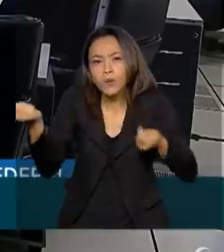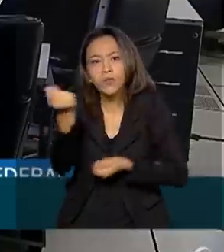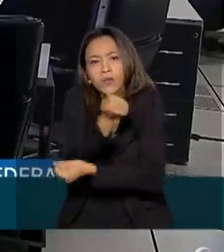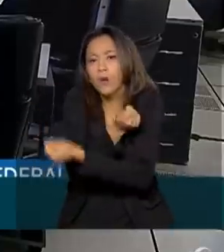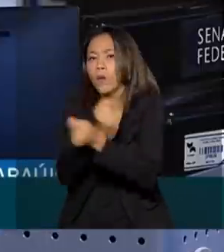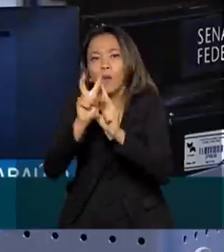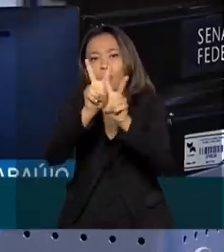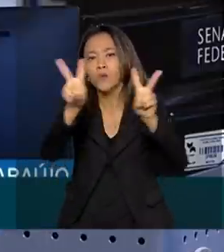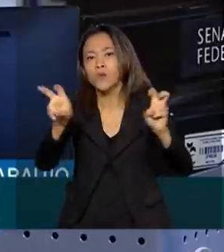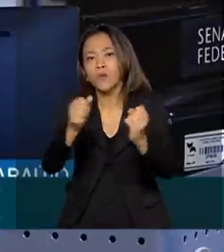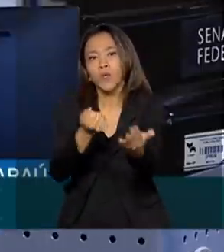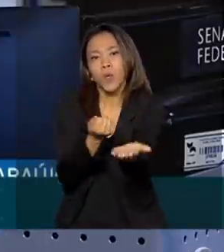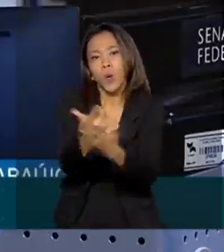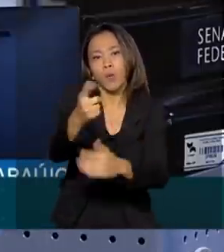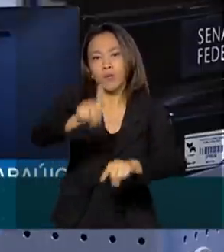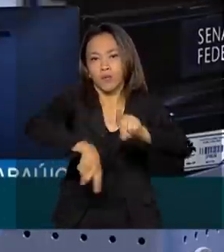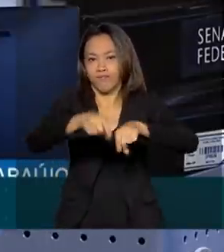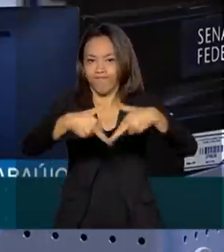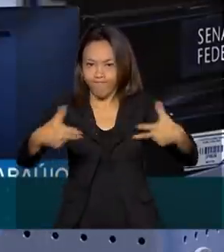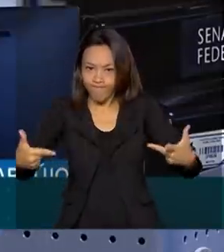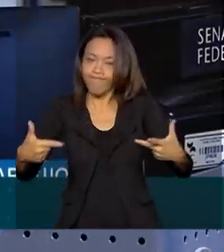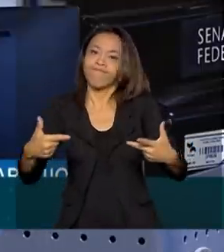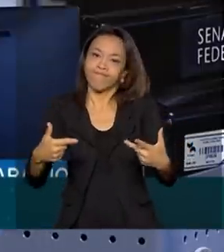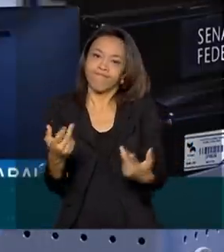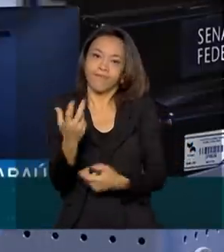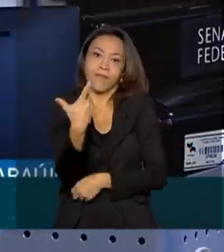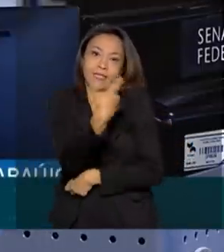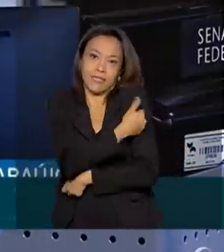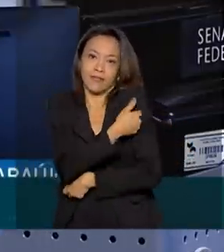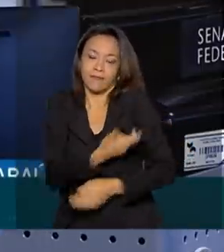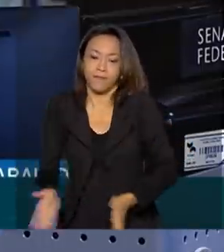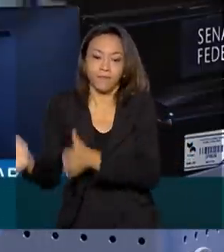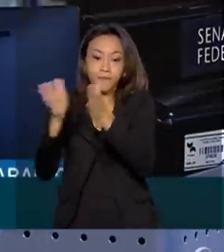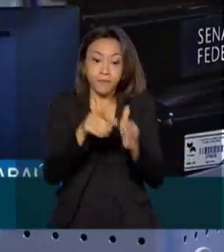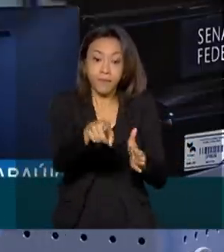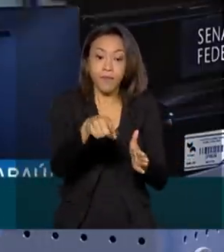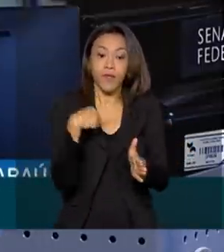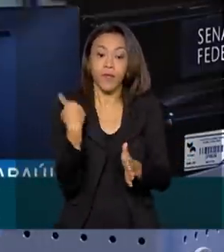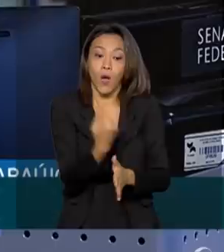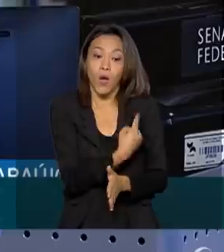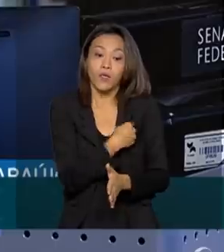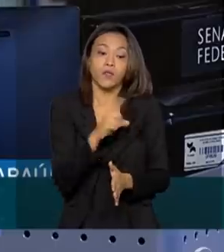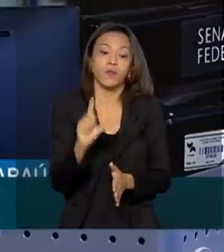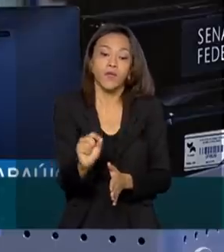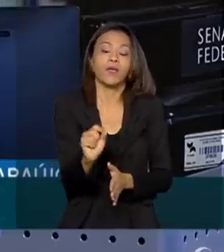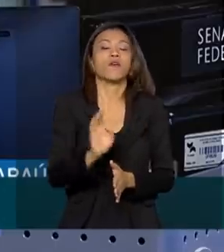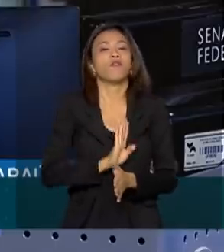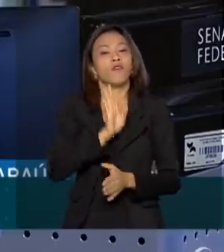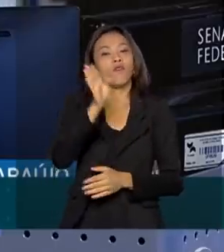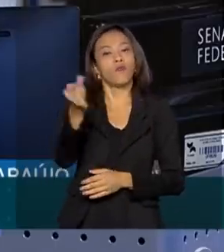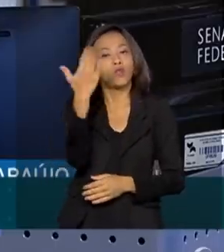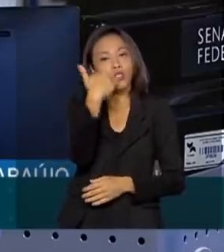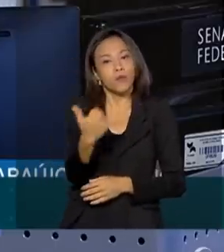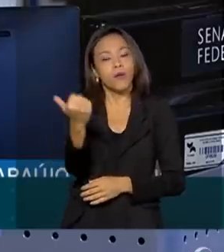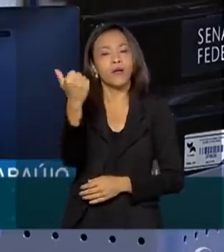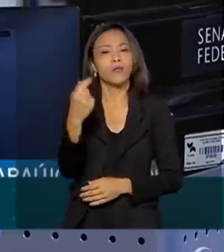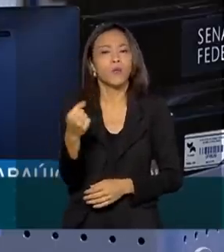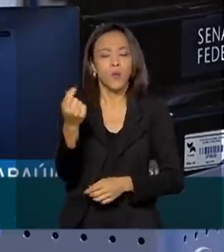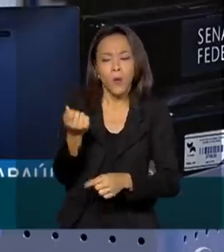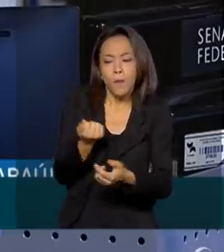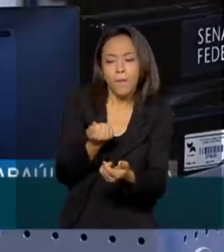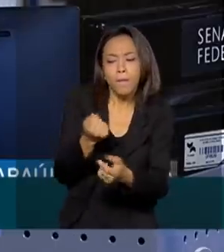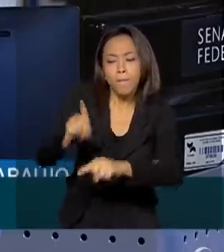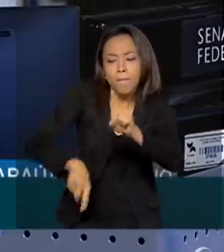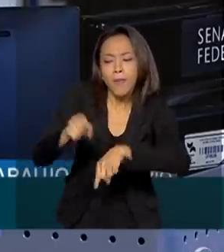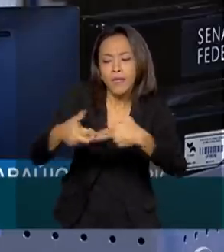de insumos. No último sábado, depois de uma reunião na Casa Civil, nós, Itamarati, fomos acionados para ajudar a obter insumos